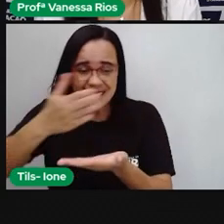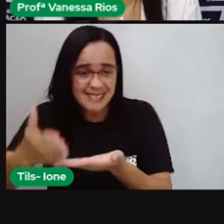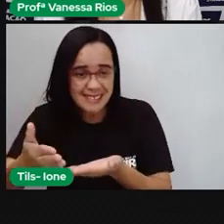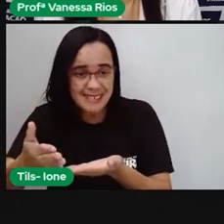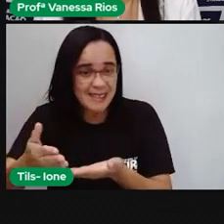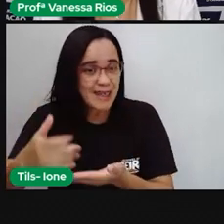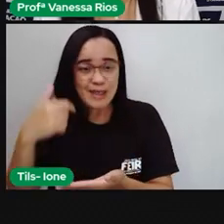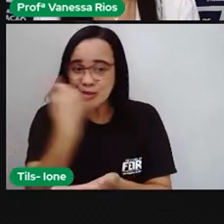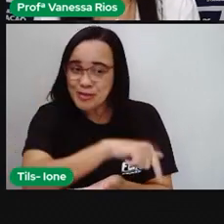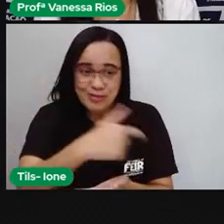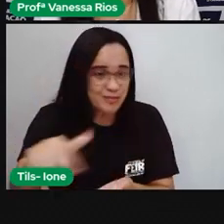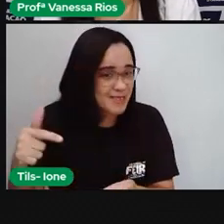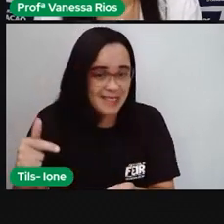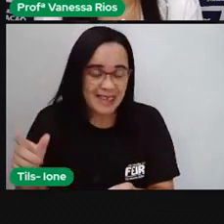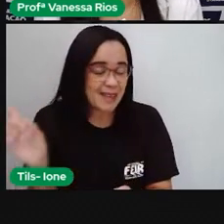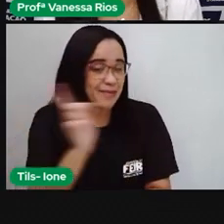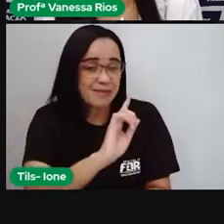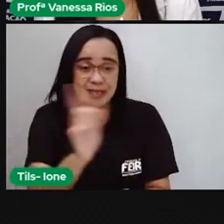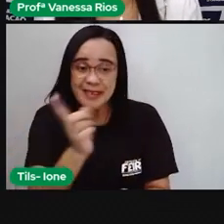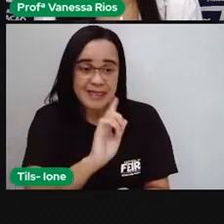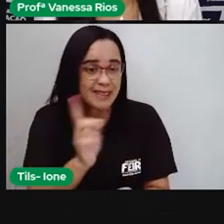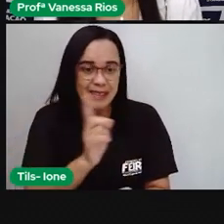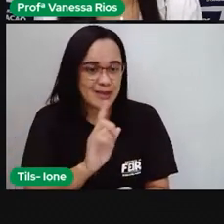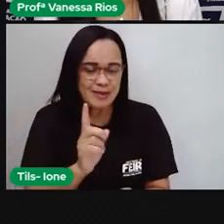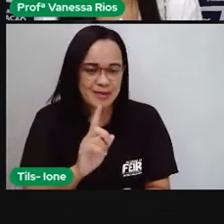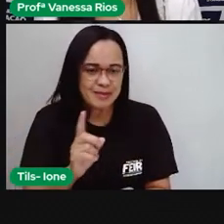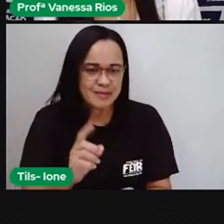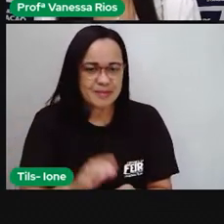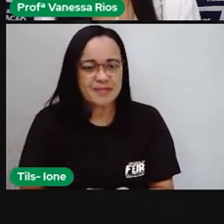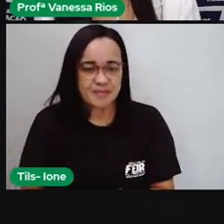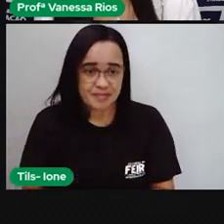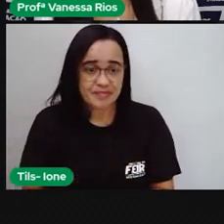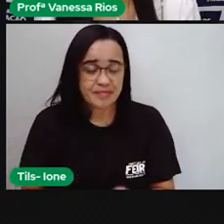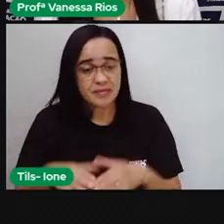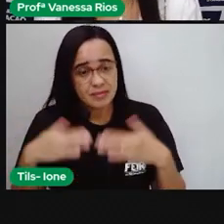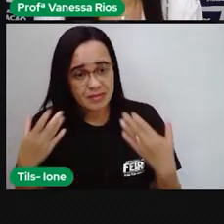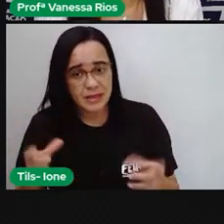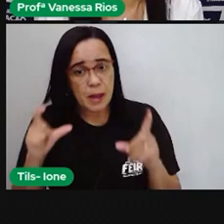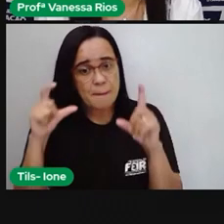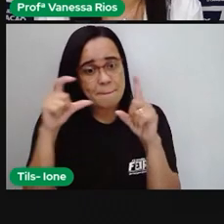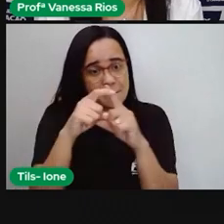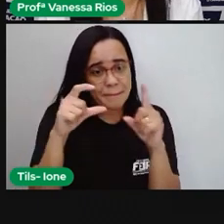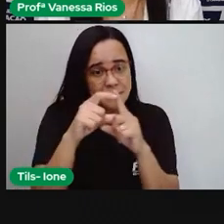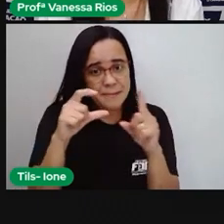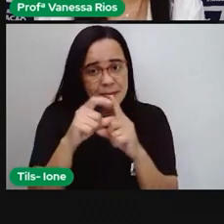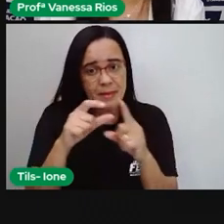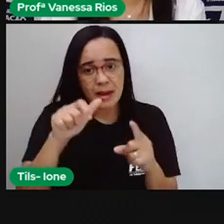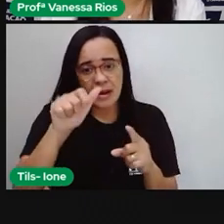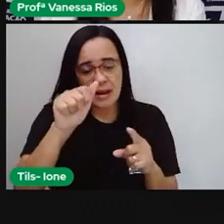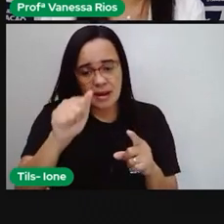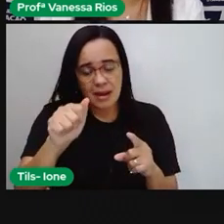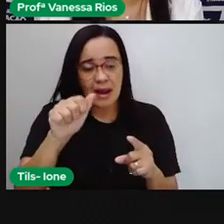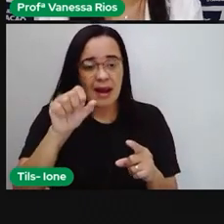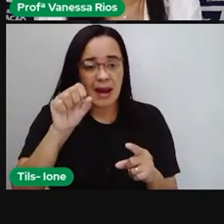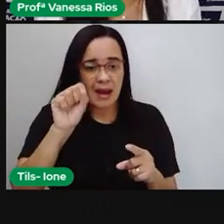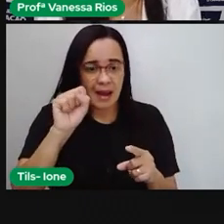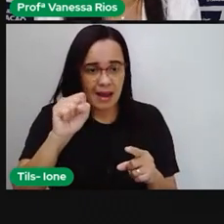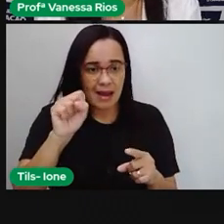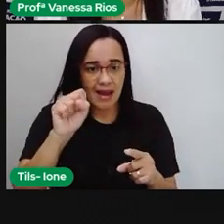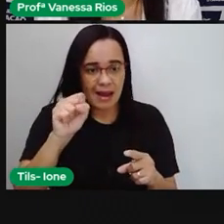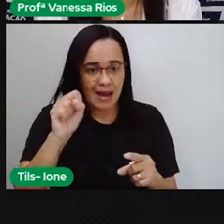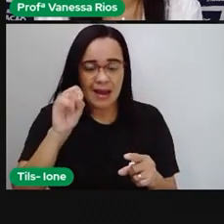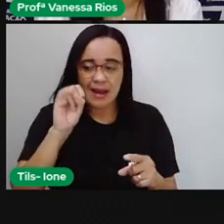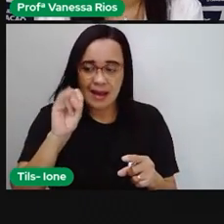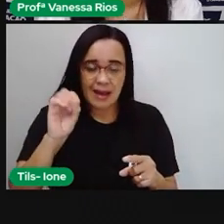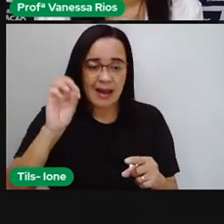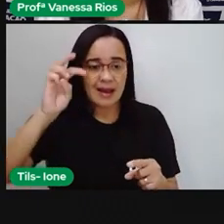justamente não. então quando a gente está falando de assimétrico, a gente quer dizer que o nosso corpo por dentro, ele não tem